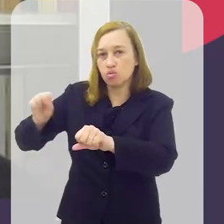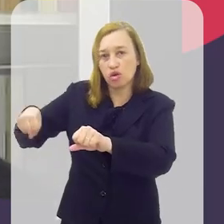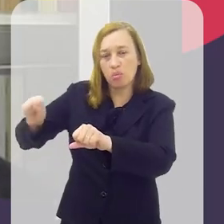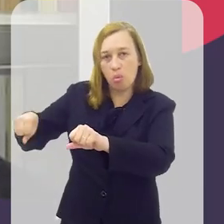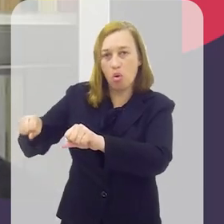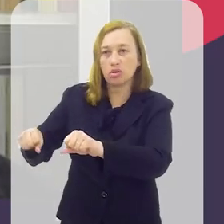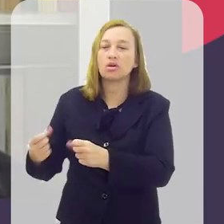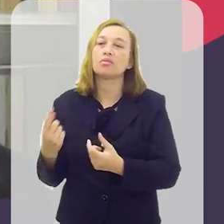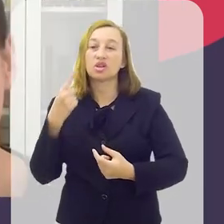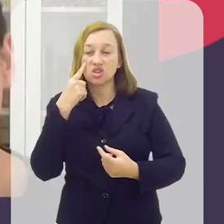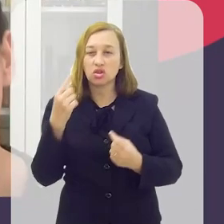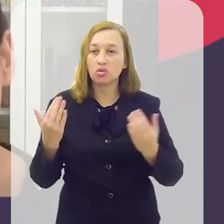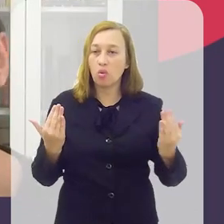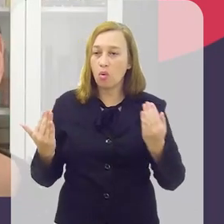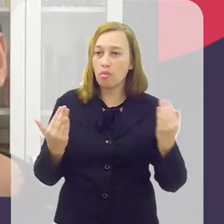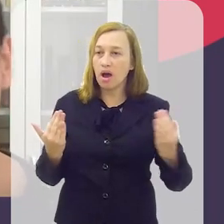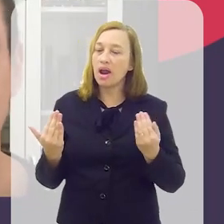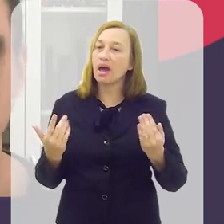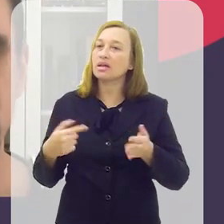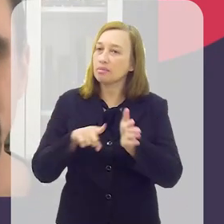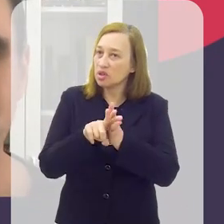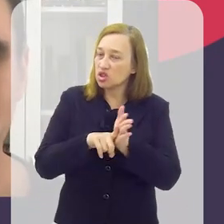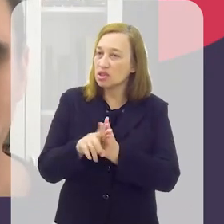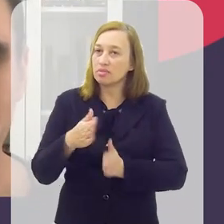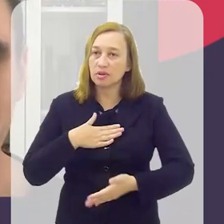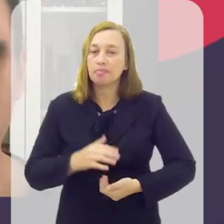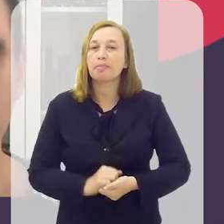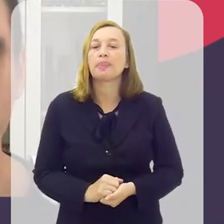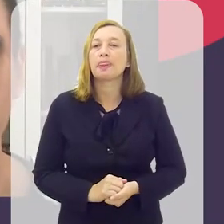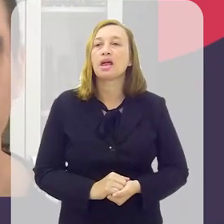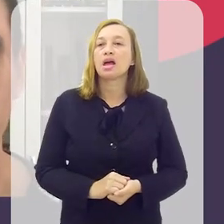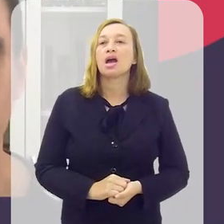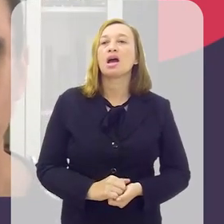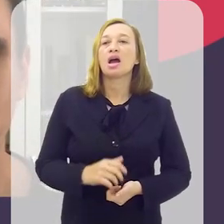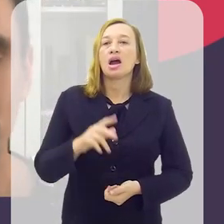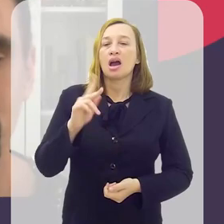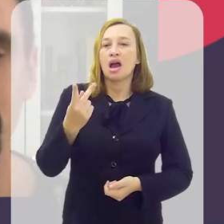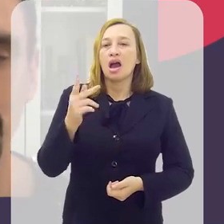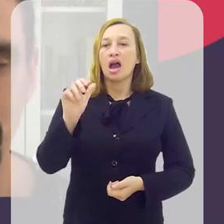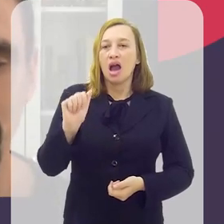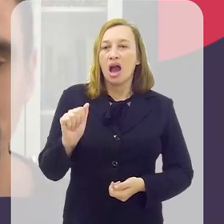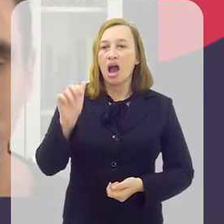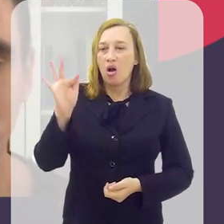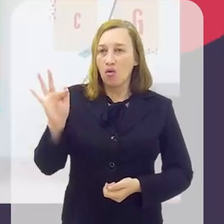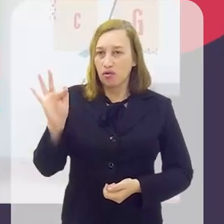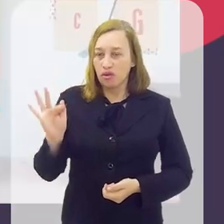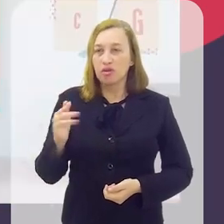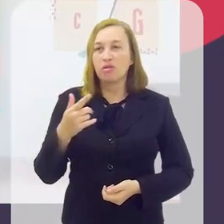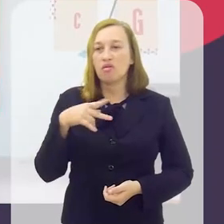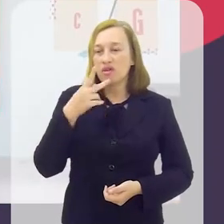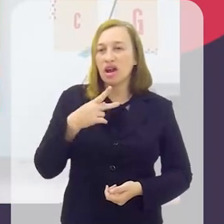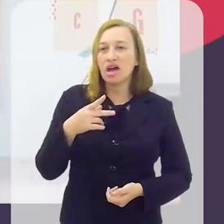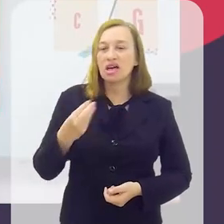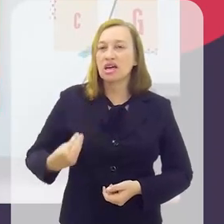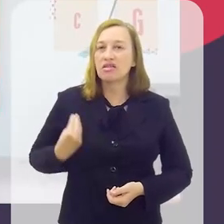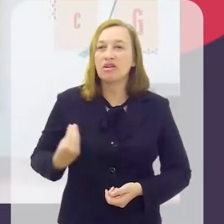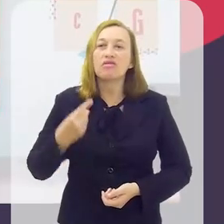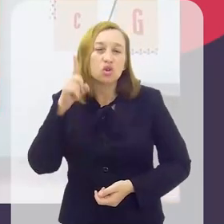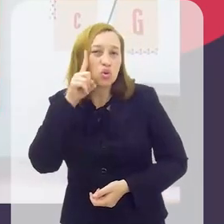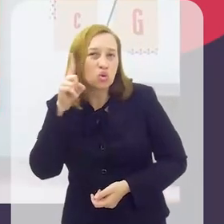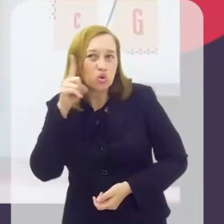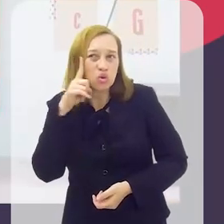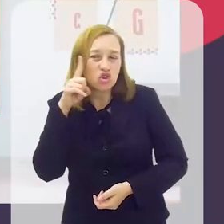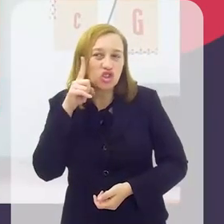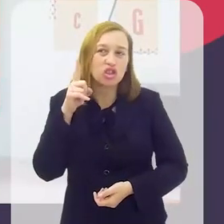para a gente ter uma divisão do que eu peguei na minha pesquisa. Ralf, vamos falar então, né, com quem está aí no dia a dia, na